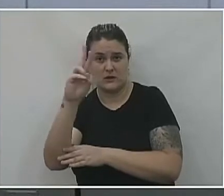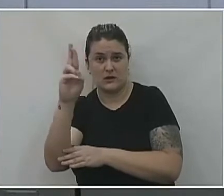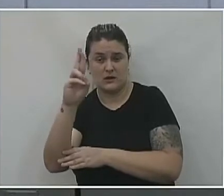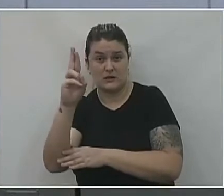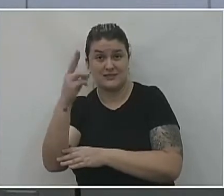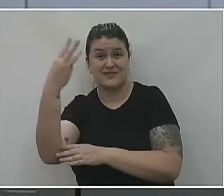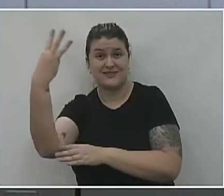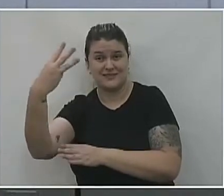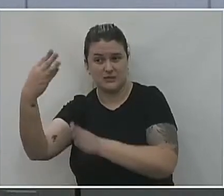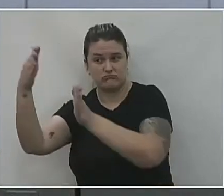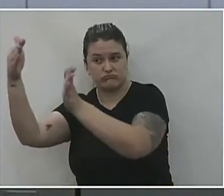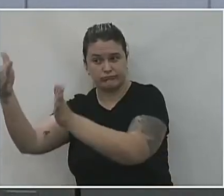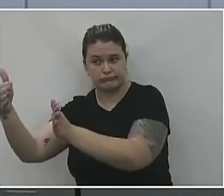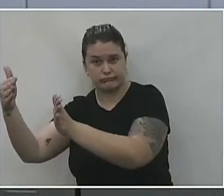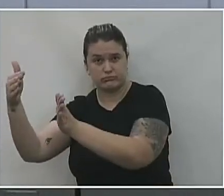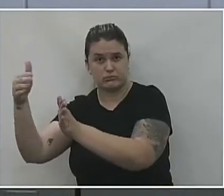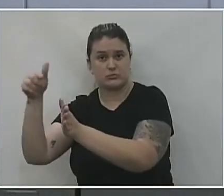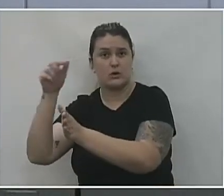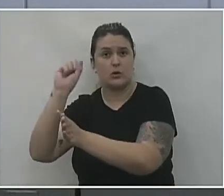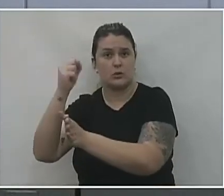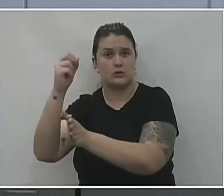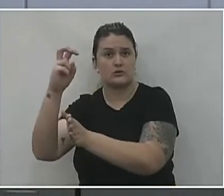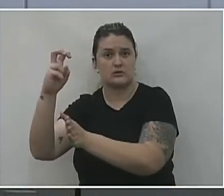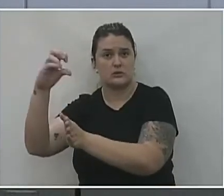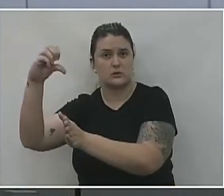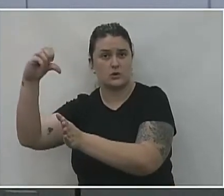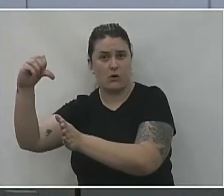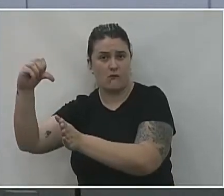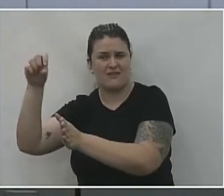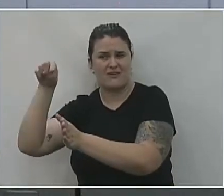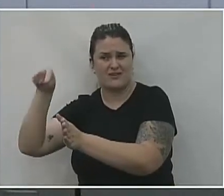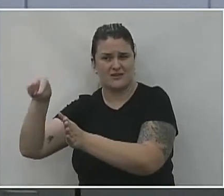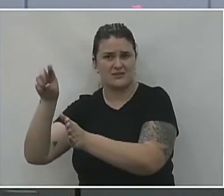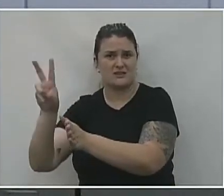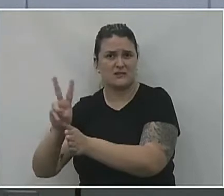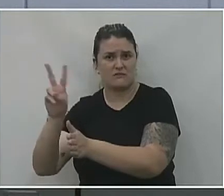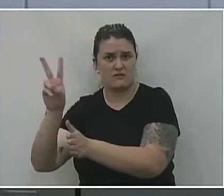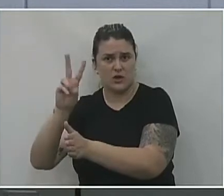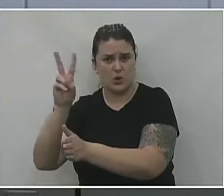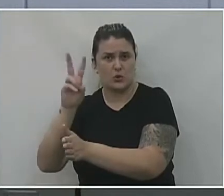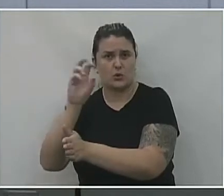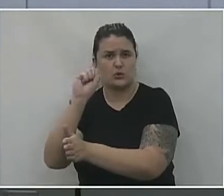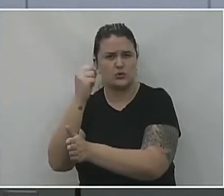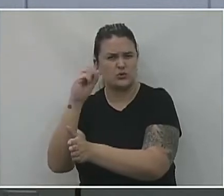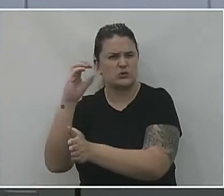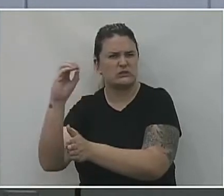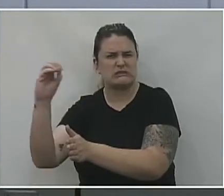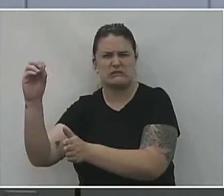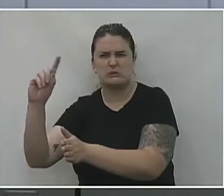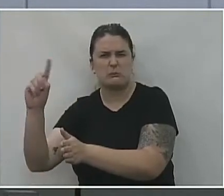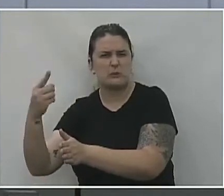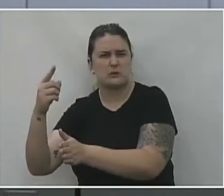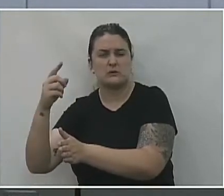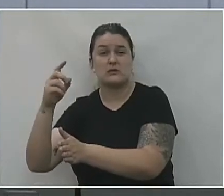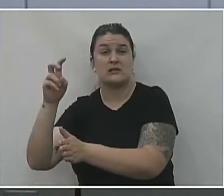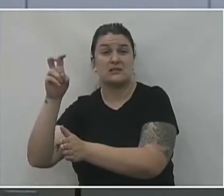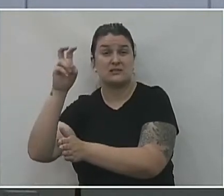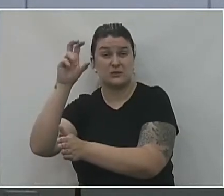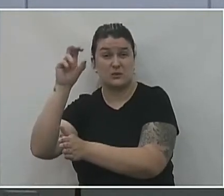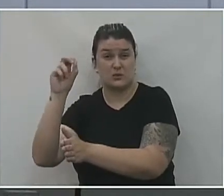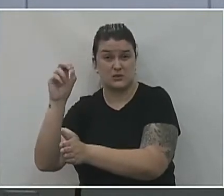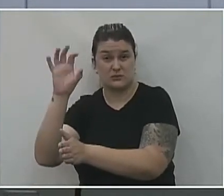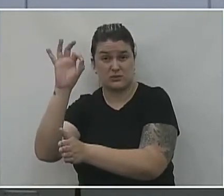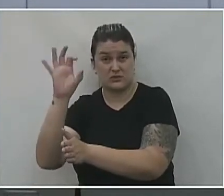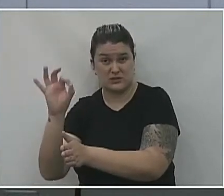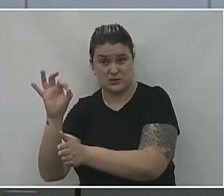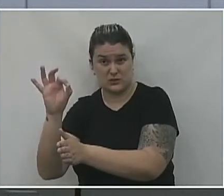terceiro foi para a fonte 859, que esse valor aqui era R$ 800 e poucos mil, e 50% veio